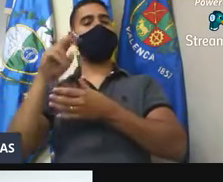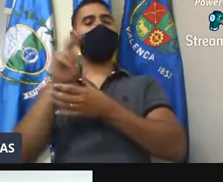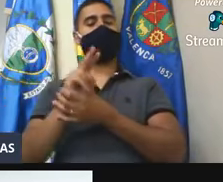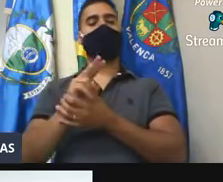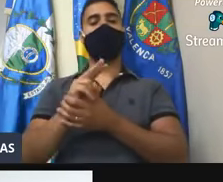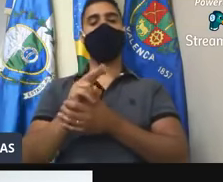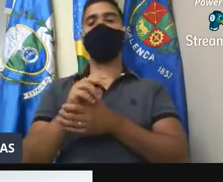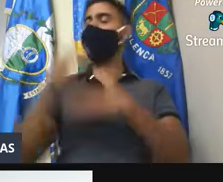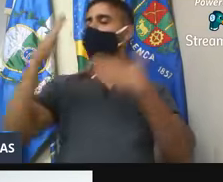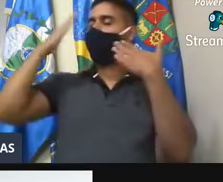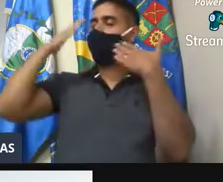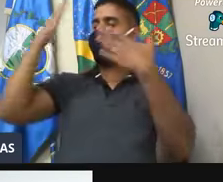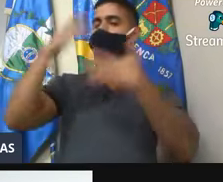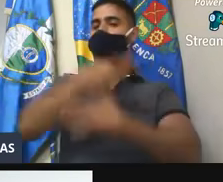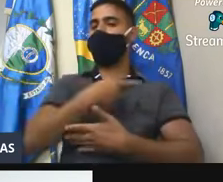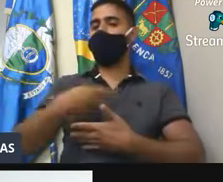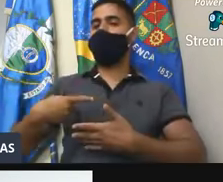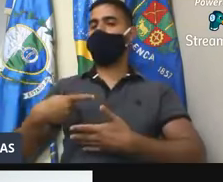Mas, obrigado, presidente.